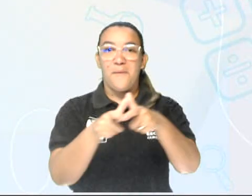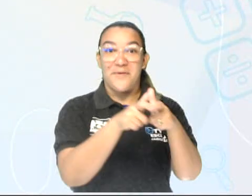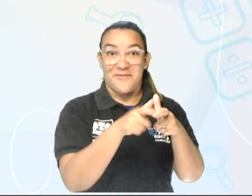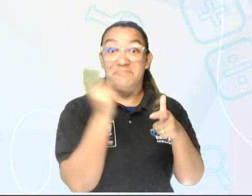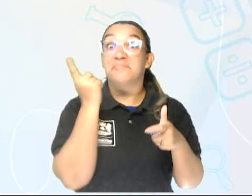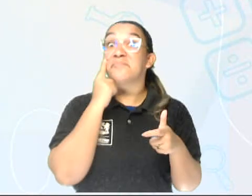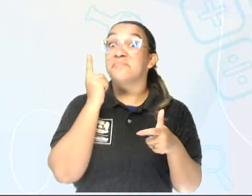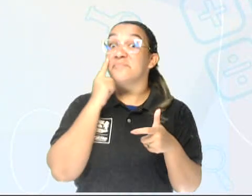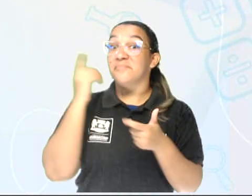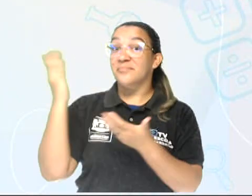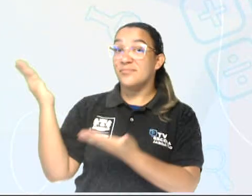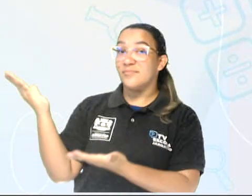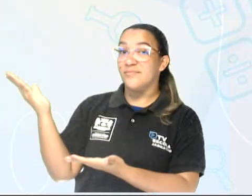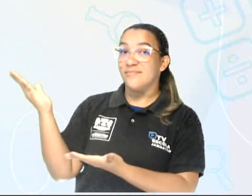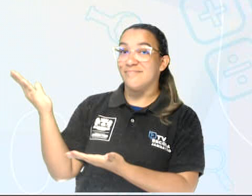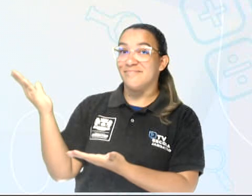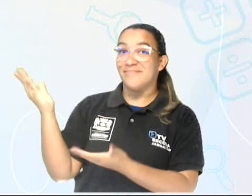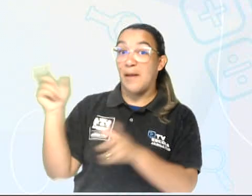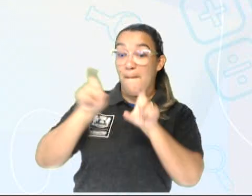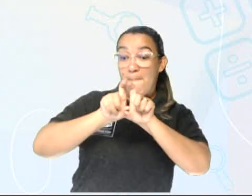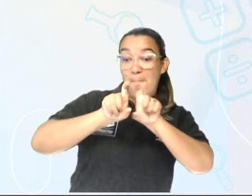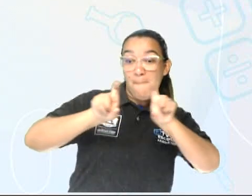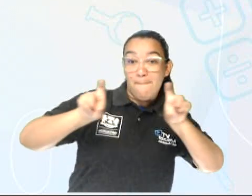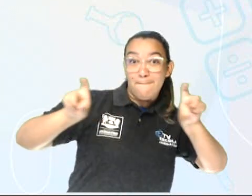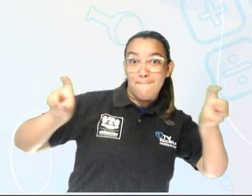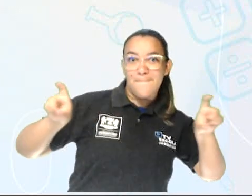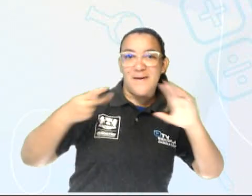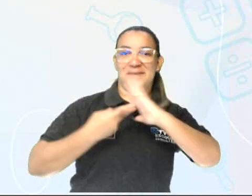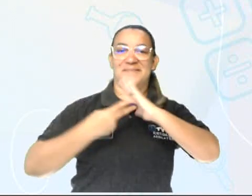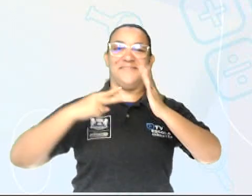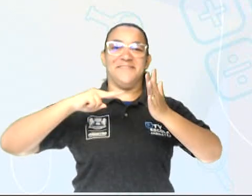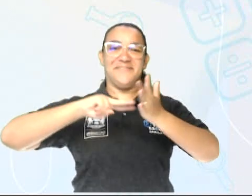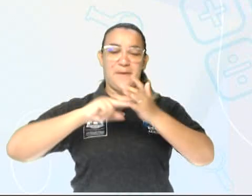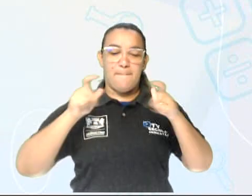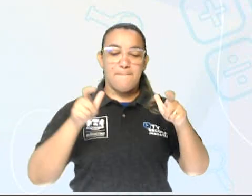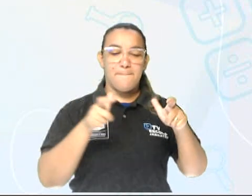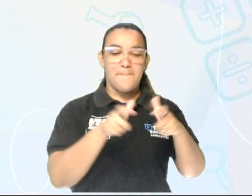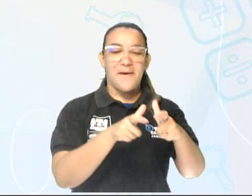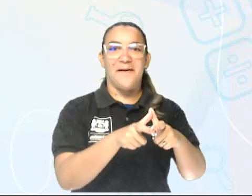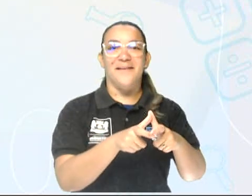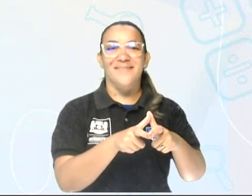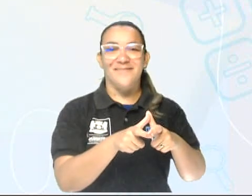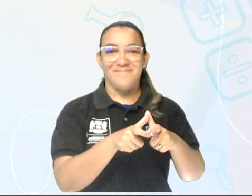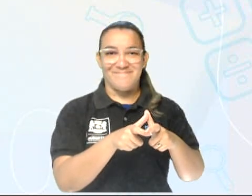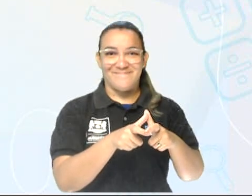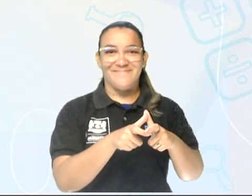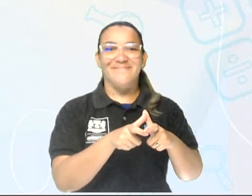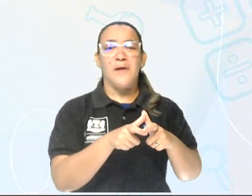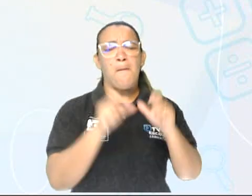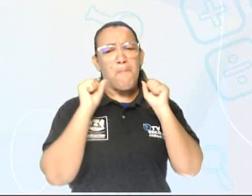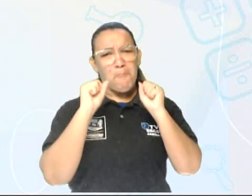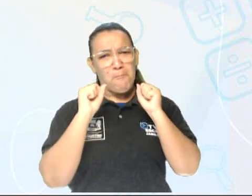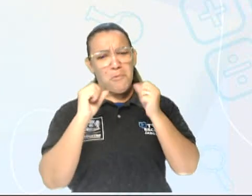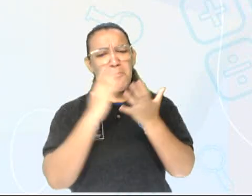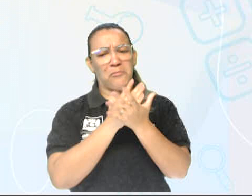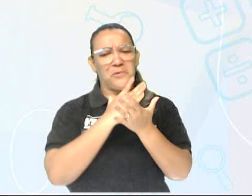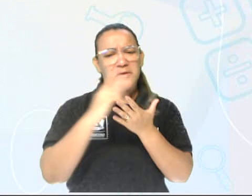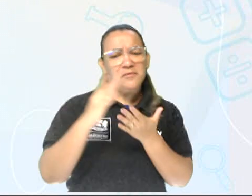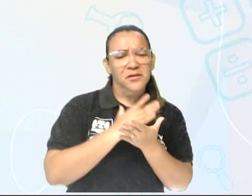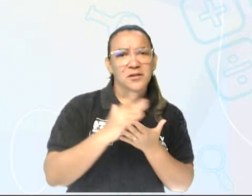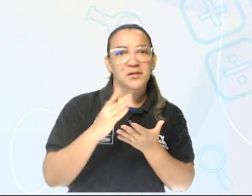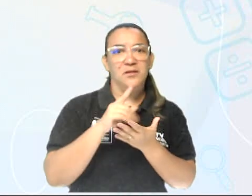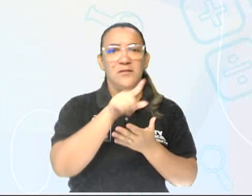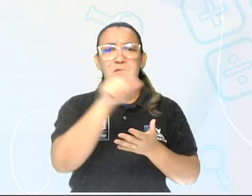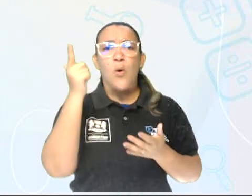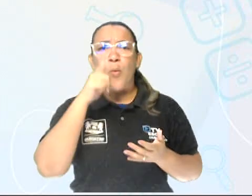Neighborhood. É uma palavra grande, né, gente? Mas a gente pode dividir essa palavra para que vocês consigam falar ela